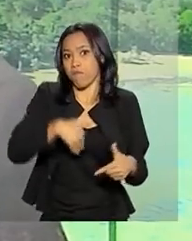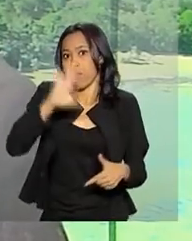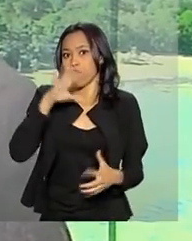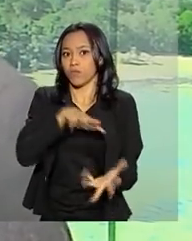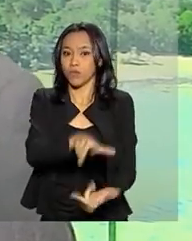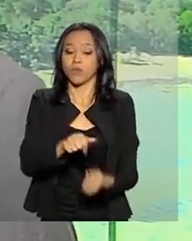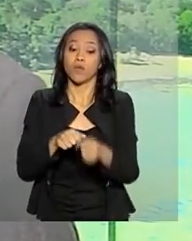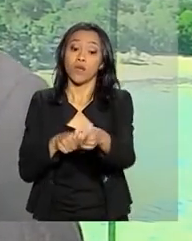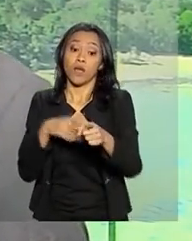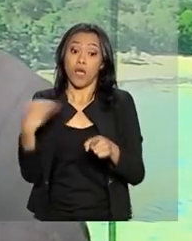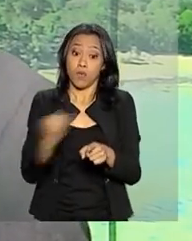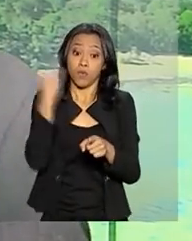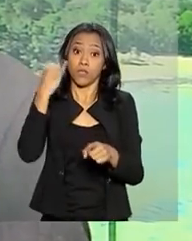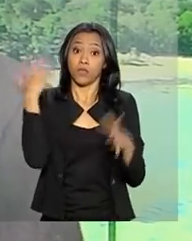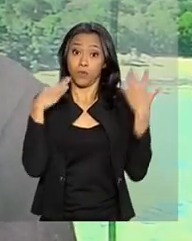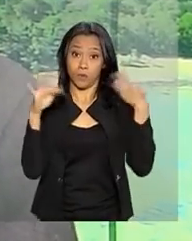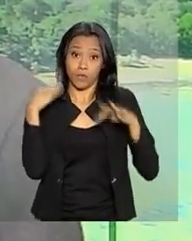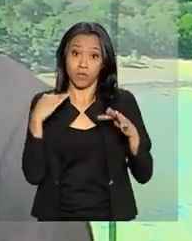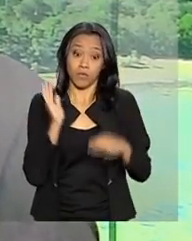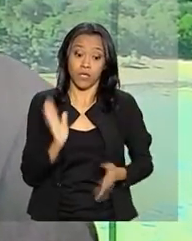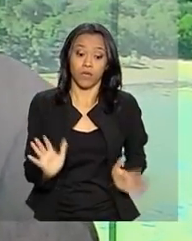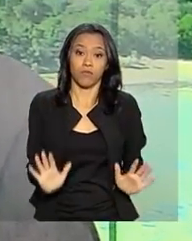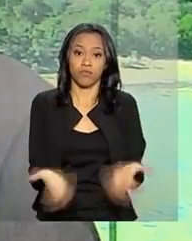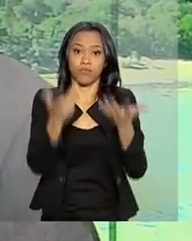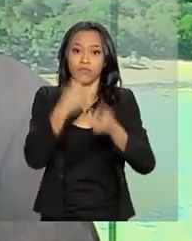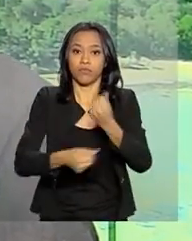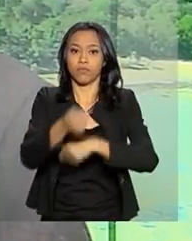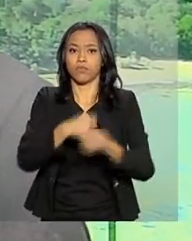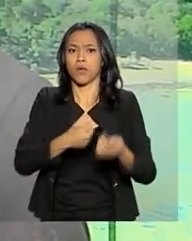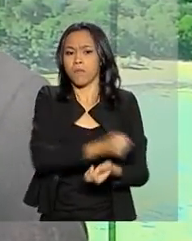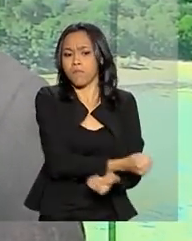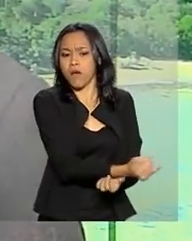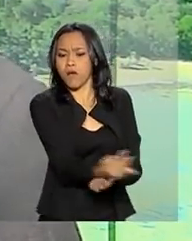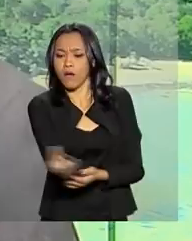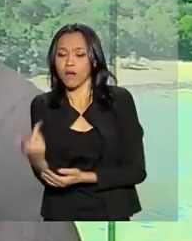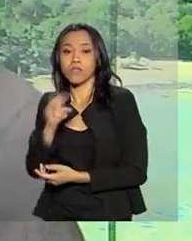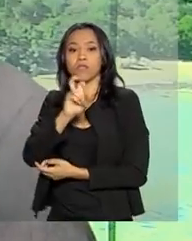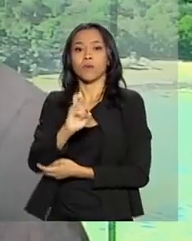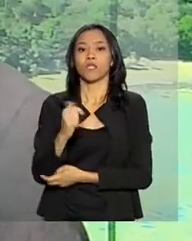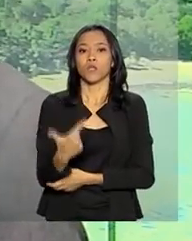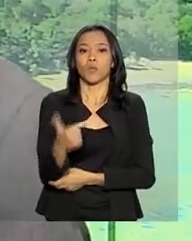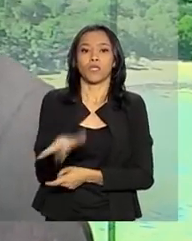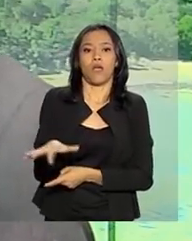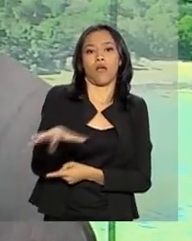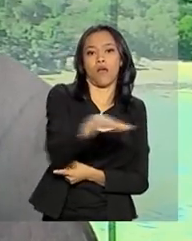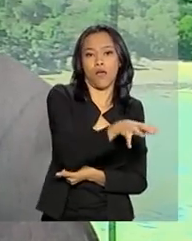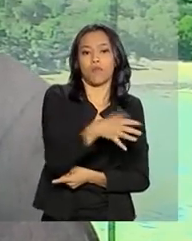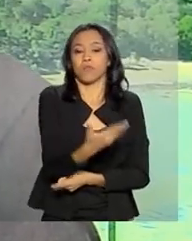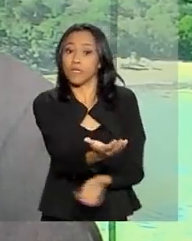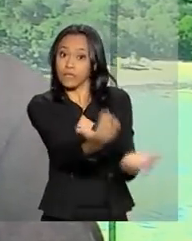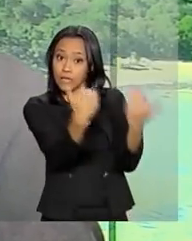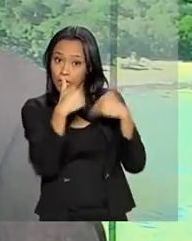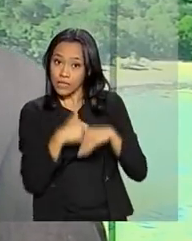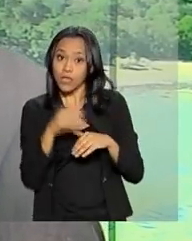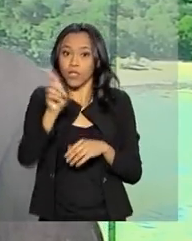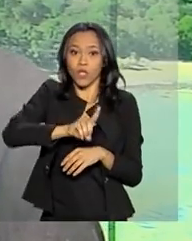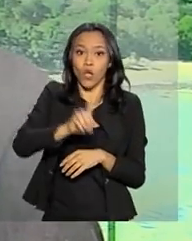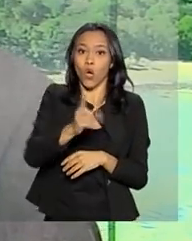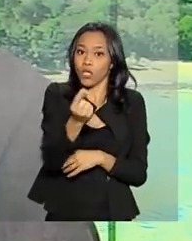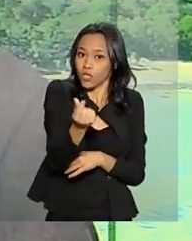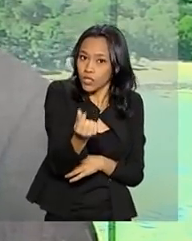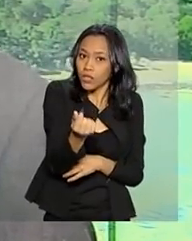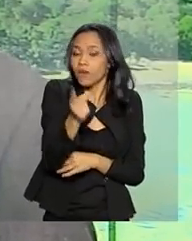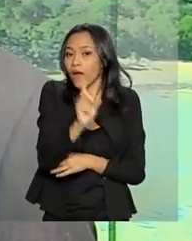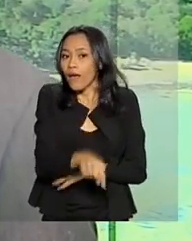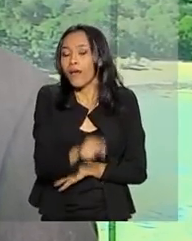para a economia, ela perpassa 52 setores. Então, quando a gente fala em trazer dólares por meio do turismo internacional, a gente